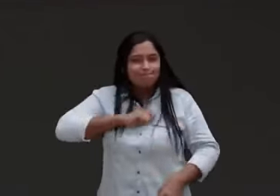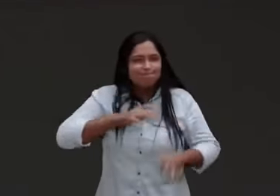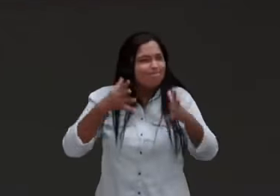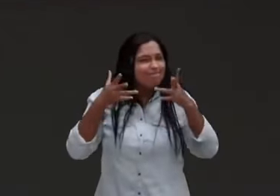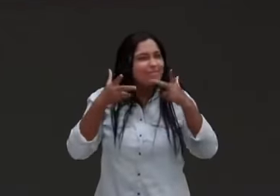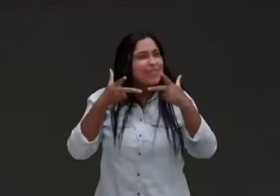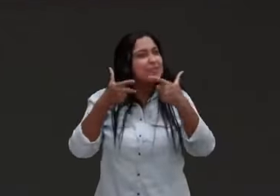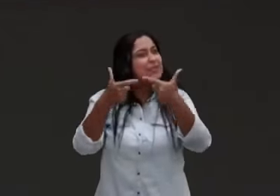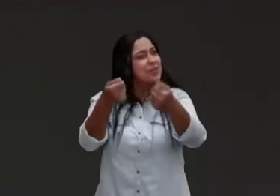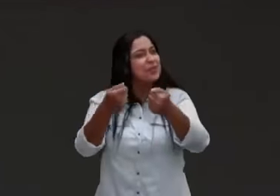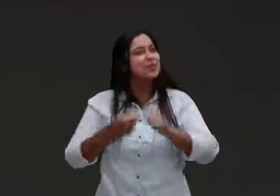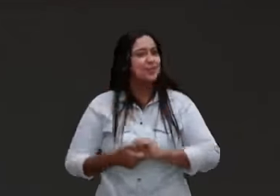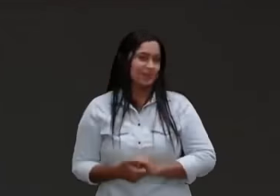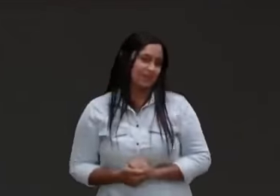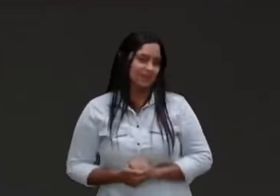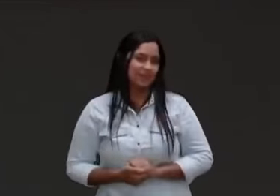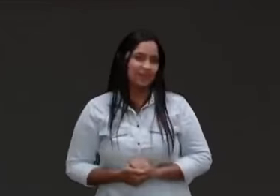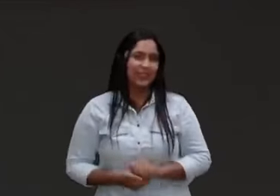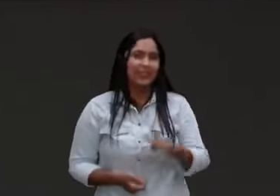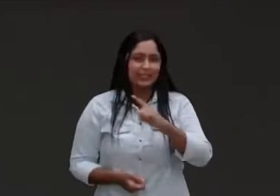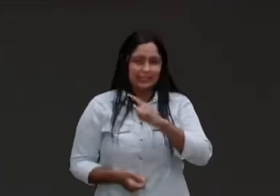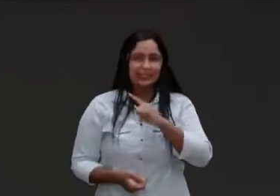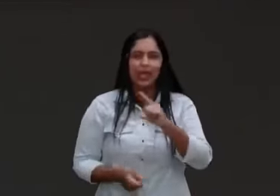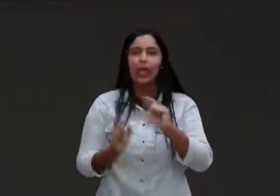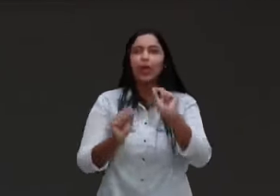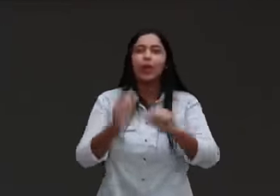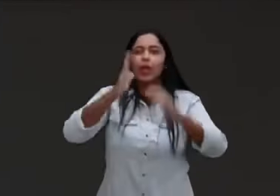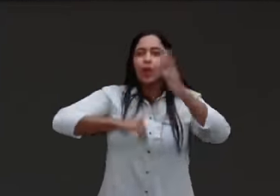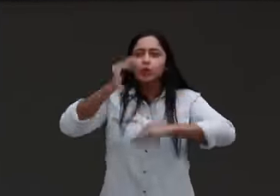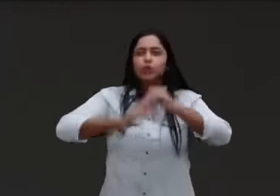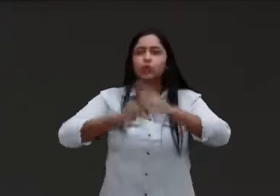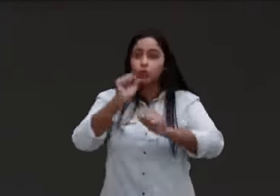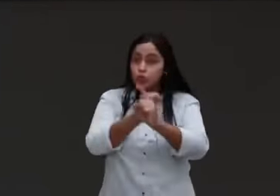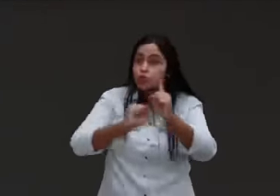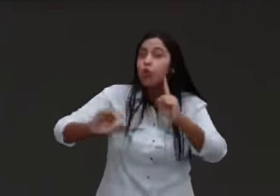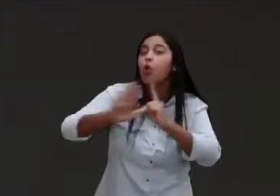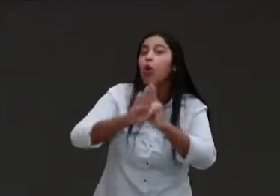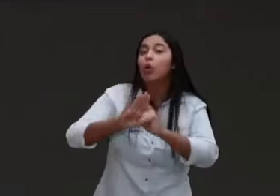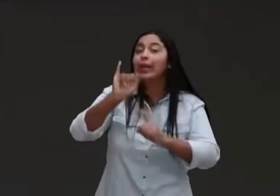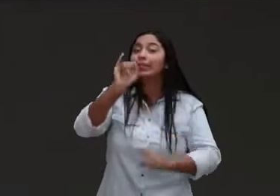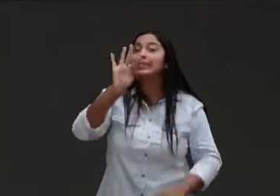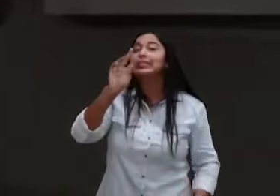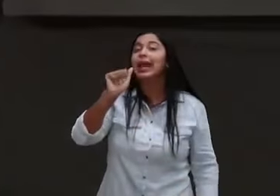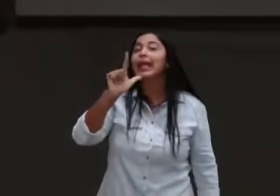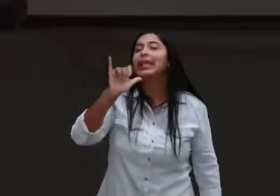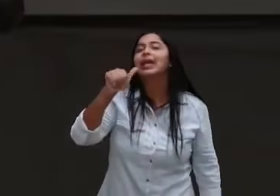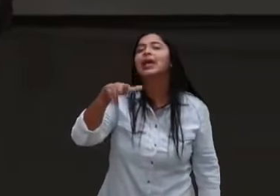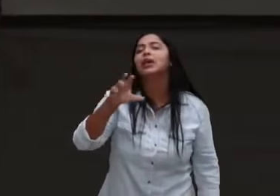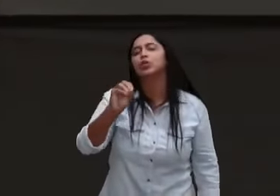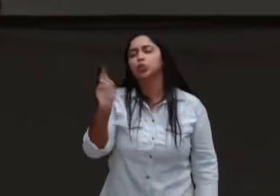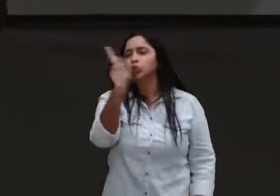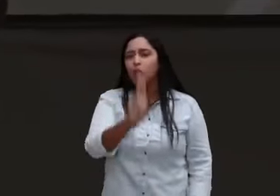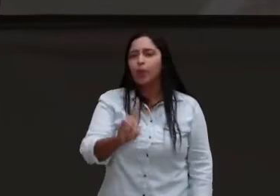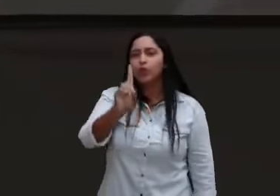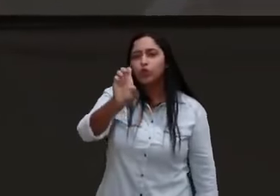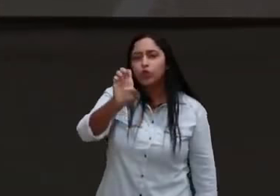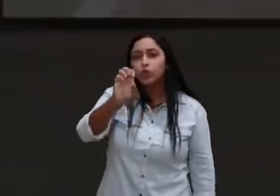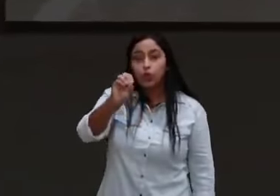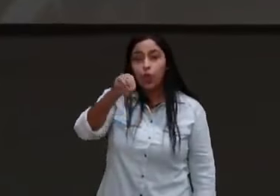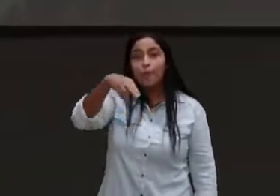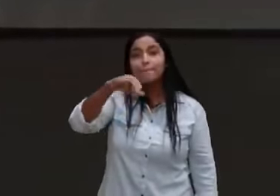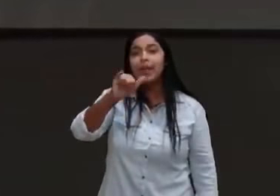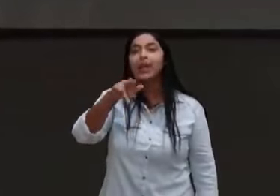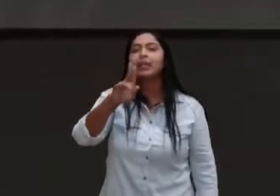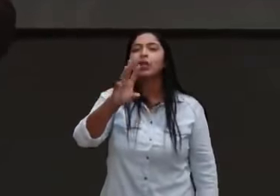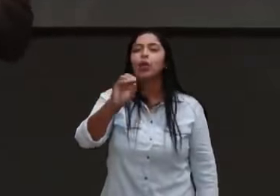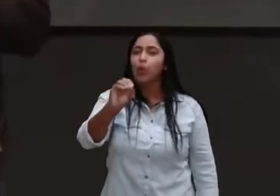um, um sociólogo italiano, chamado Domenico de Masi, o Domenico de Masi, ele foi entrevistado, perguntaram para ele,